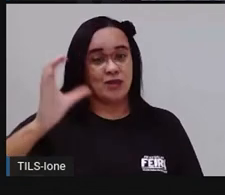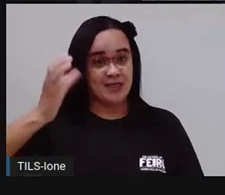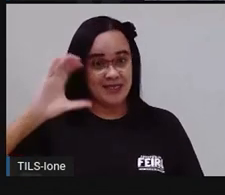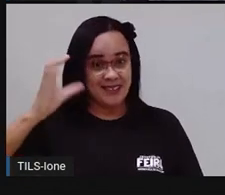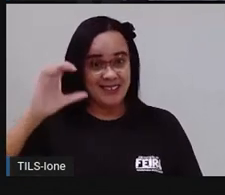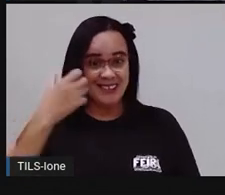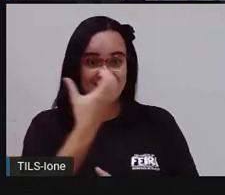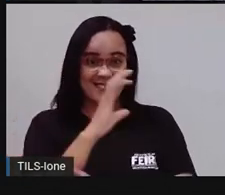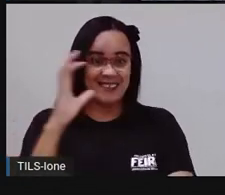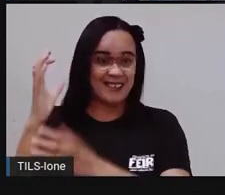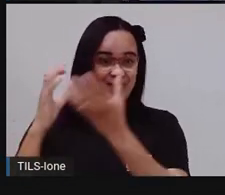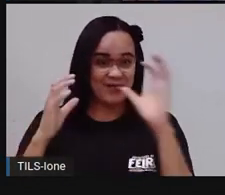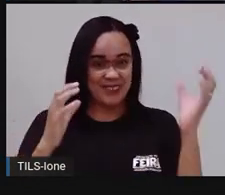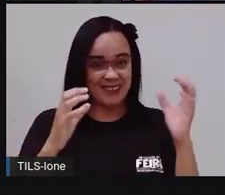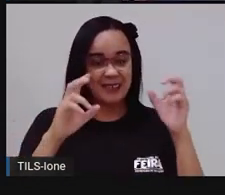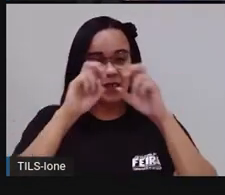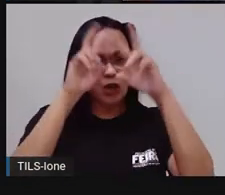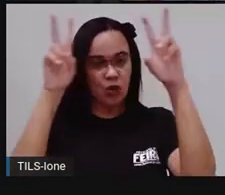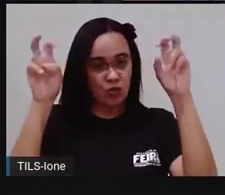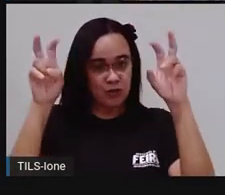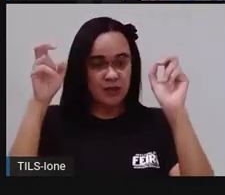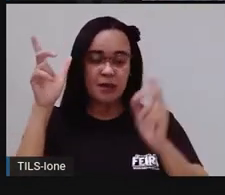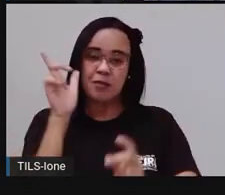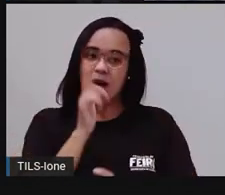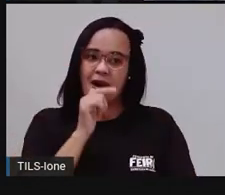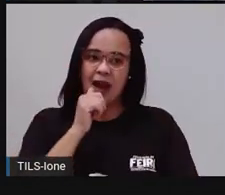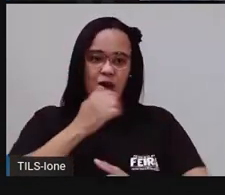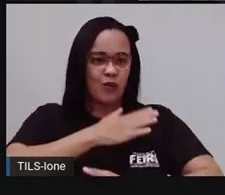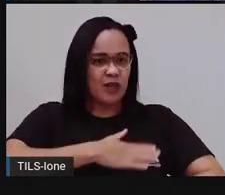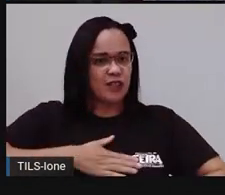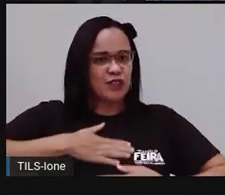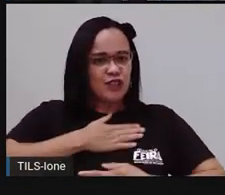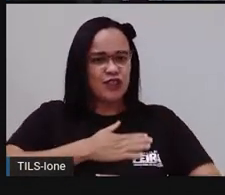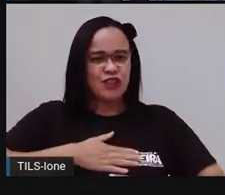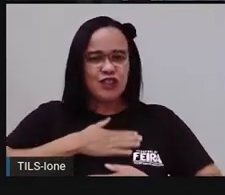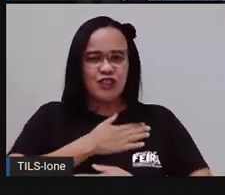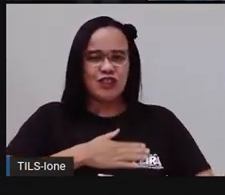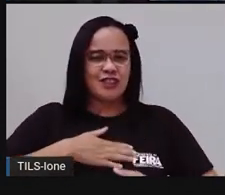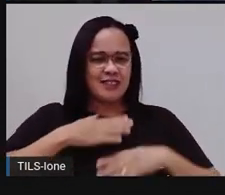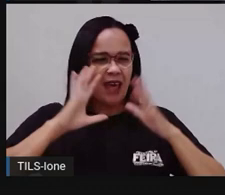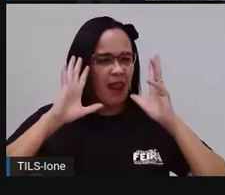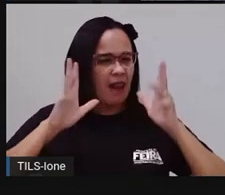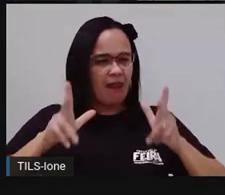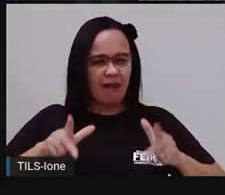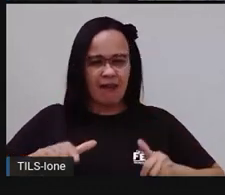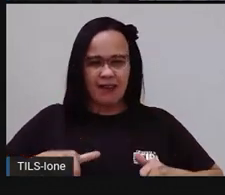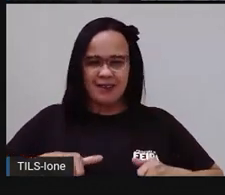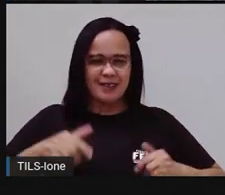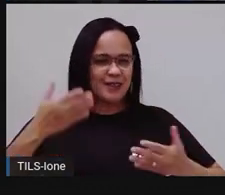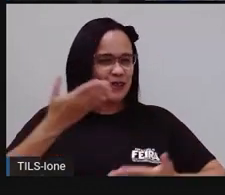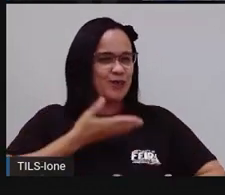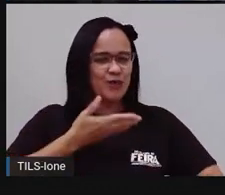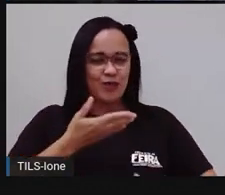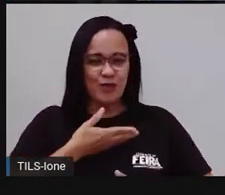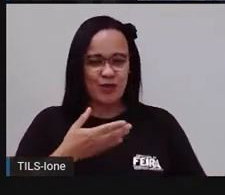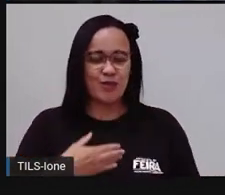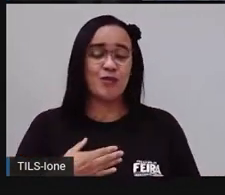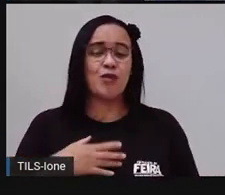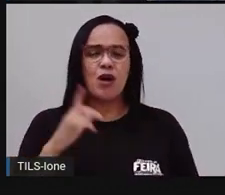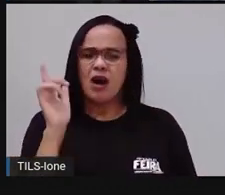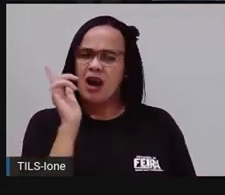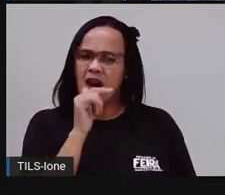é água e higiene corporal. Mas como assim, Proiane, como é que a gente vai falar de água num assunto envolvendo